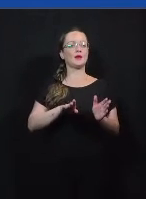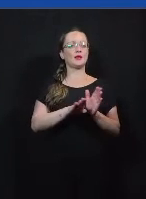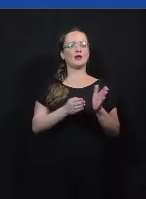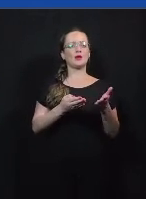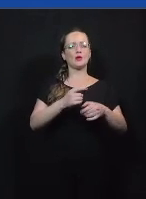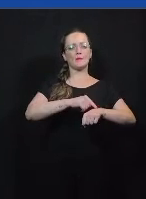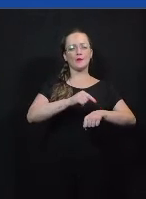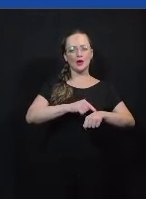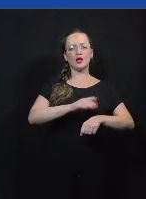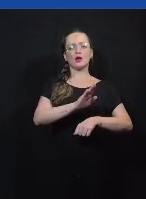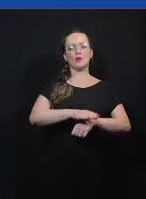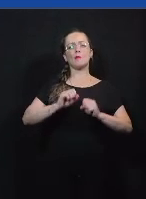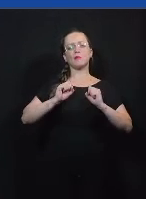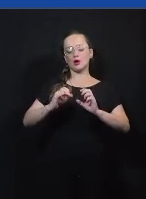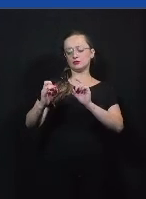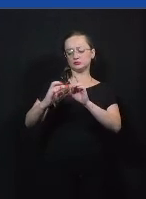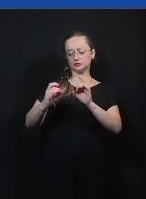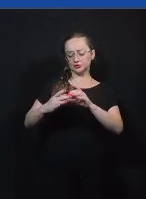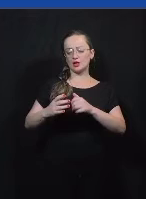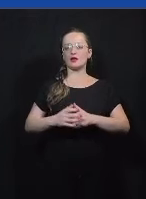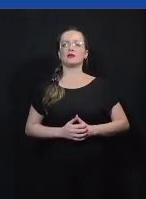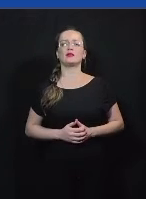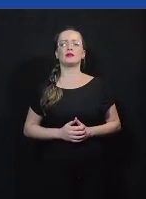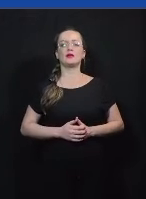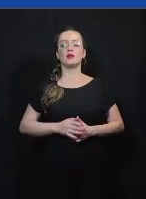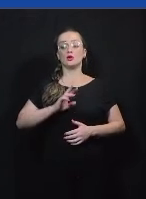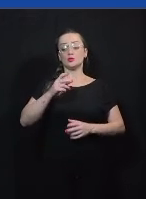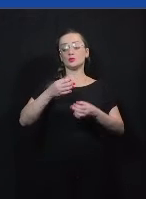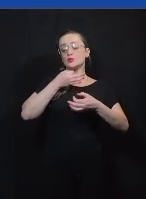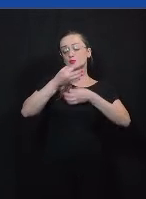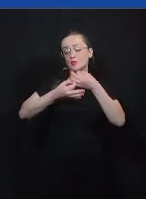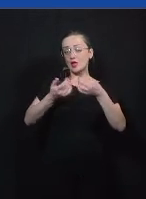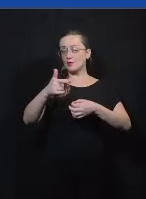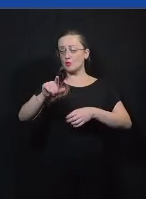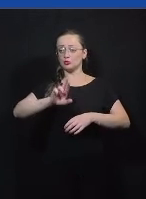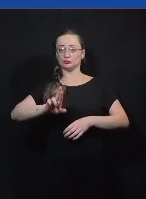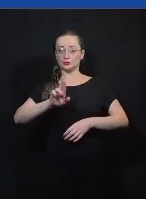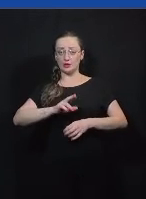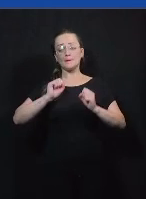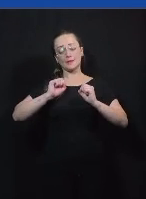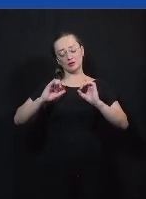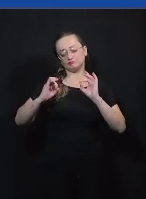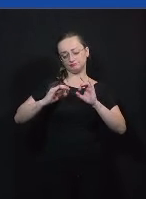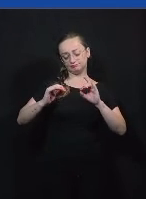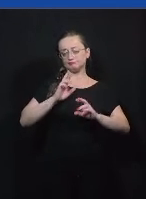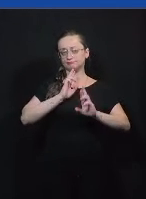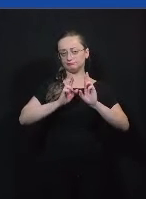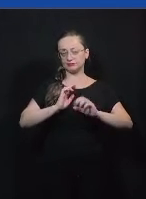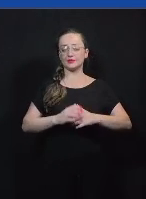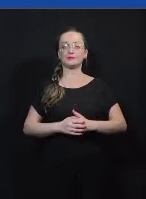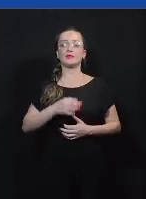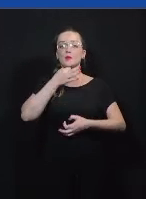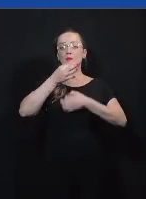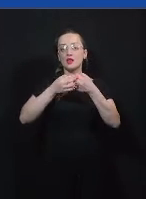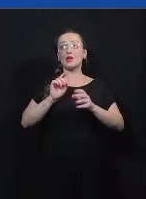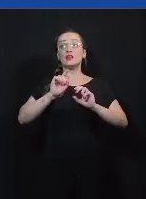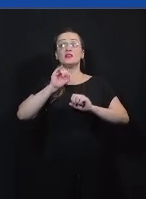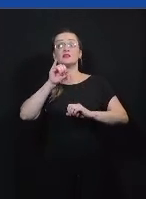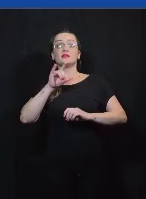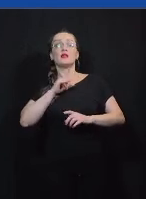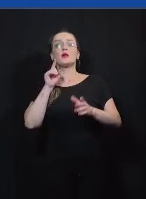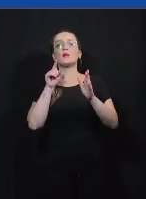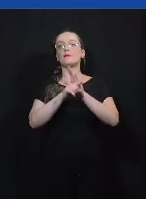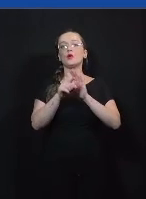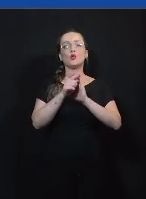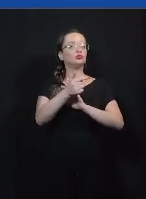podem dar feedback uns para os outros sobre o argumento que eles usaram sobre a oratória algumas perguntas que eles não conseguiram fazer